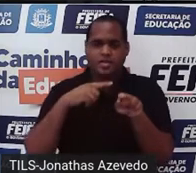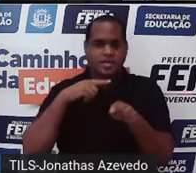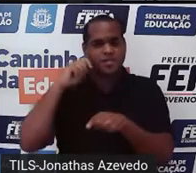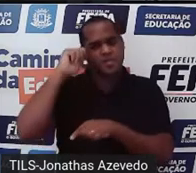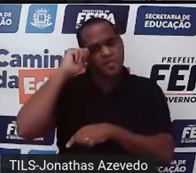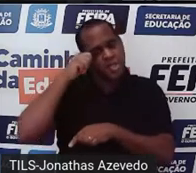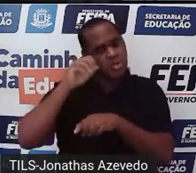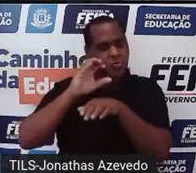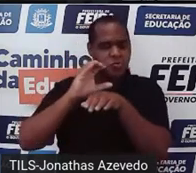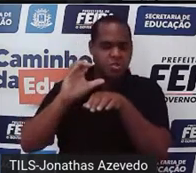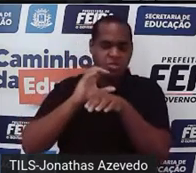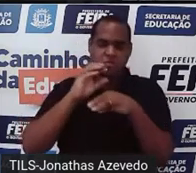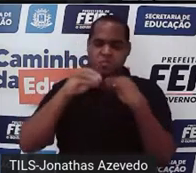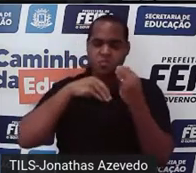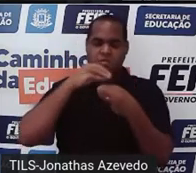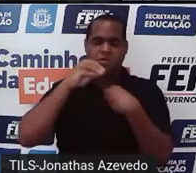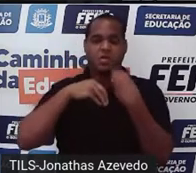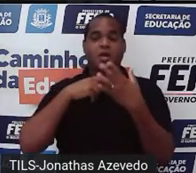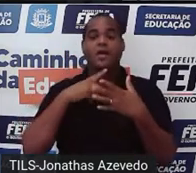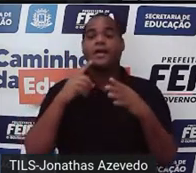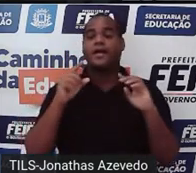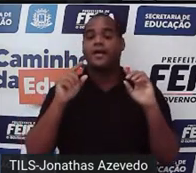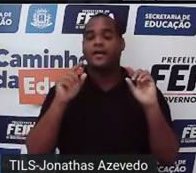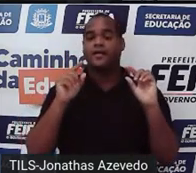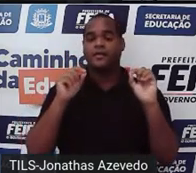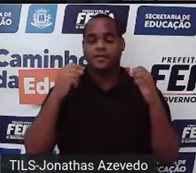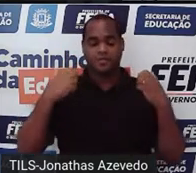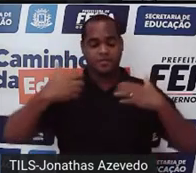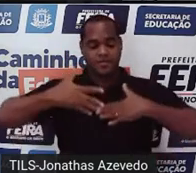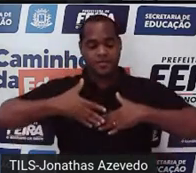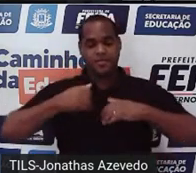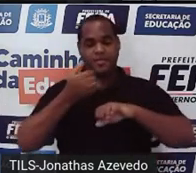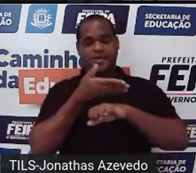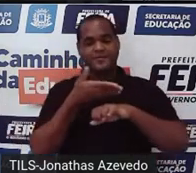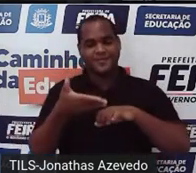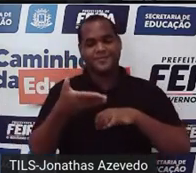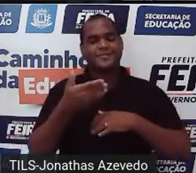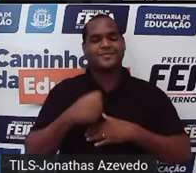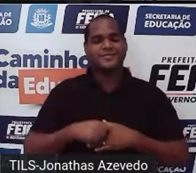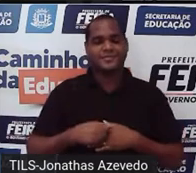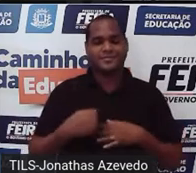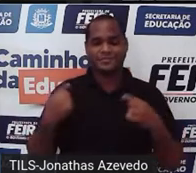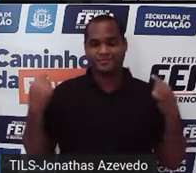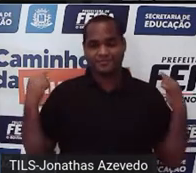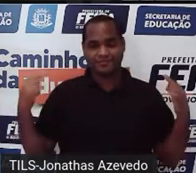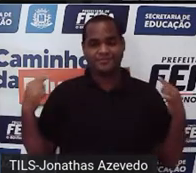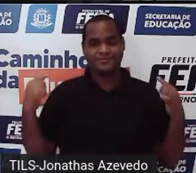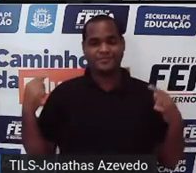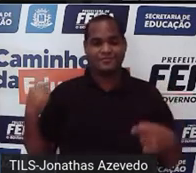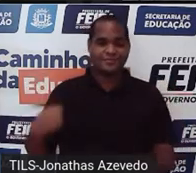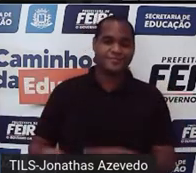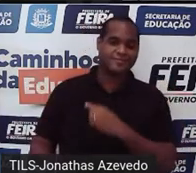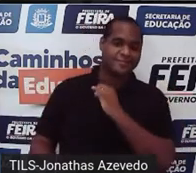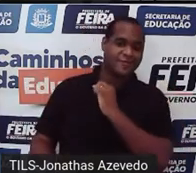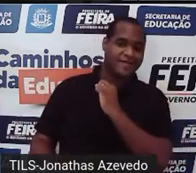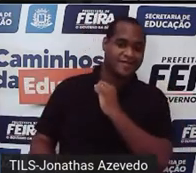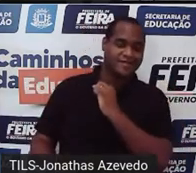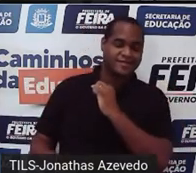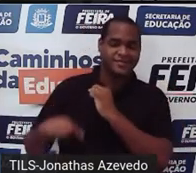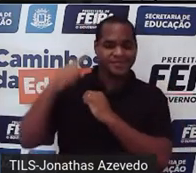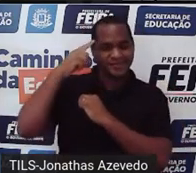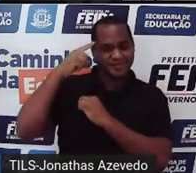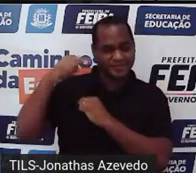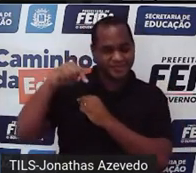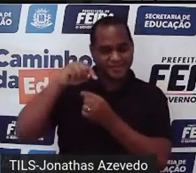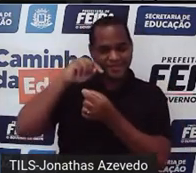preto e cinza e por cima tem um jaleco branco. Aqui atrás de mim está o cartaz da Secretaria